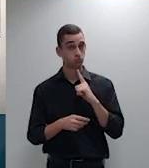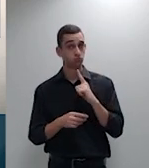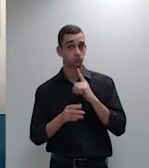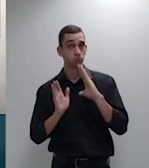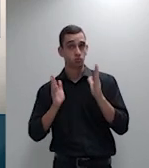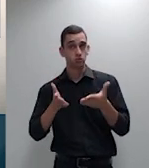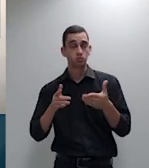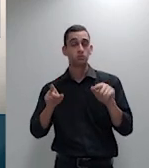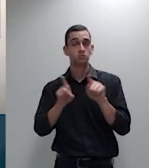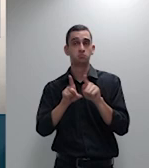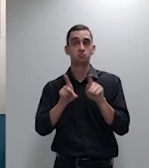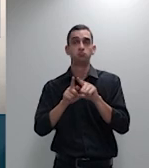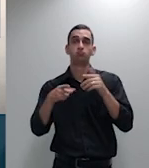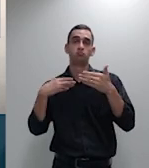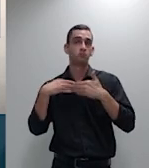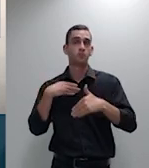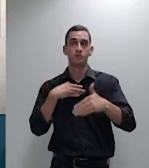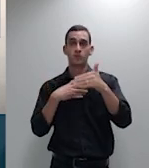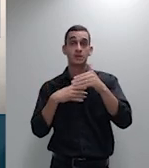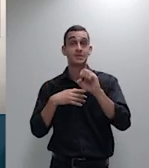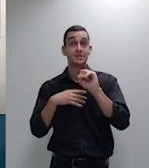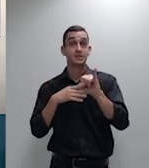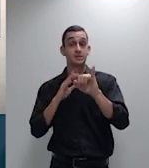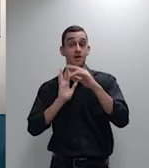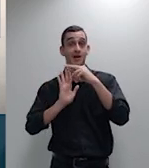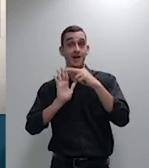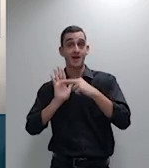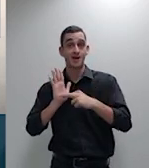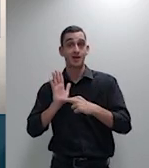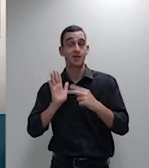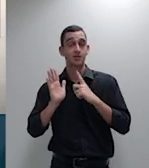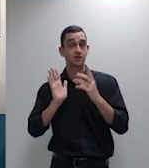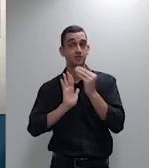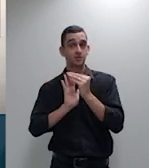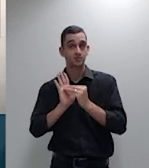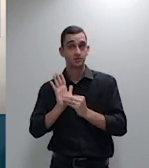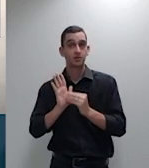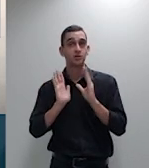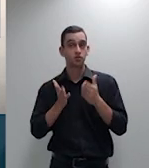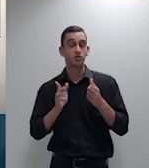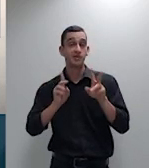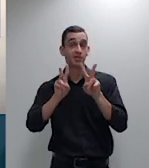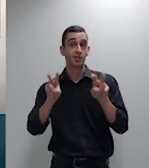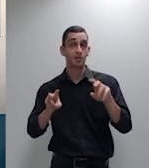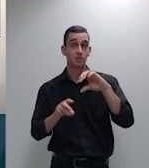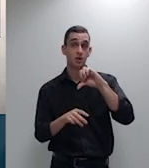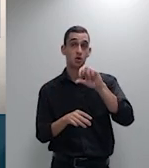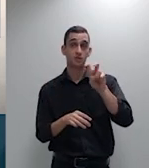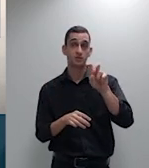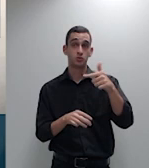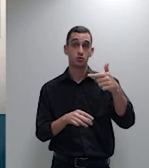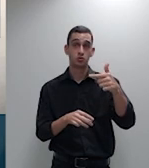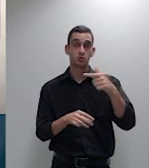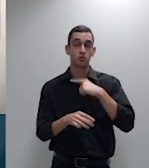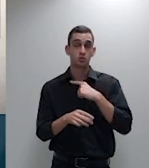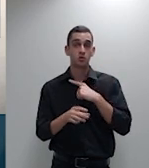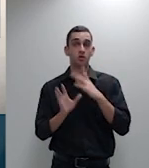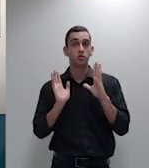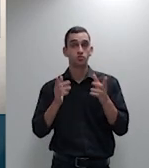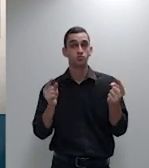se a regra estabelecida no tema 9.5.2 se aplicará a